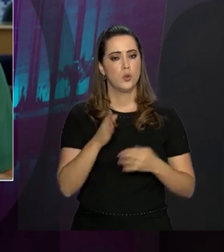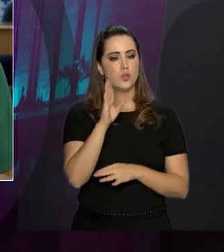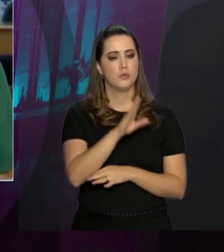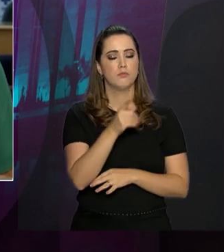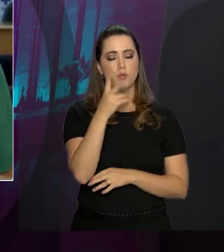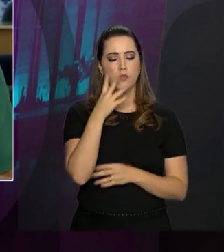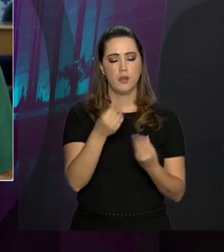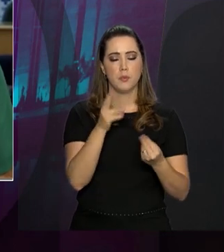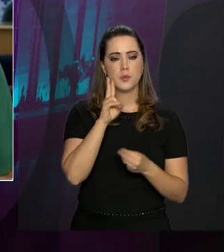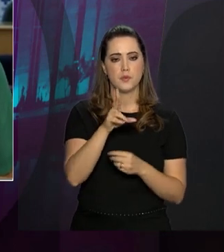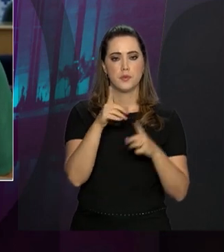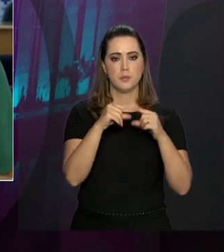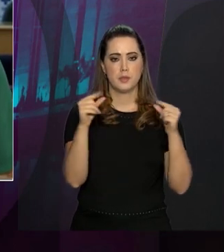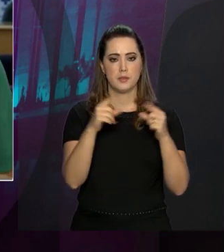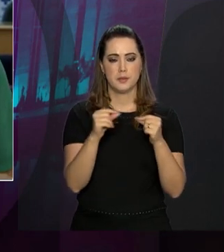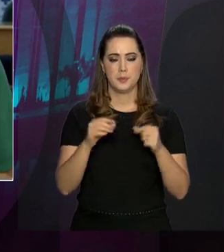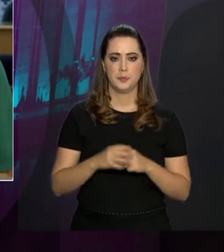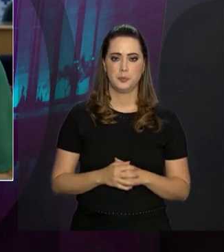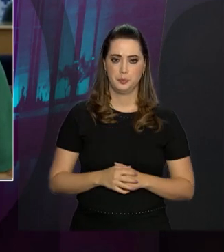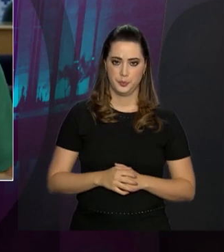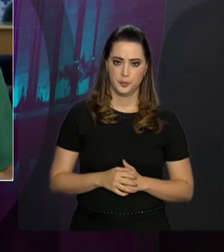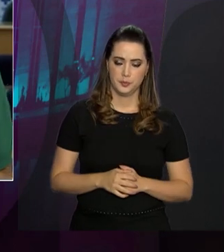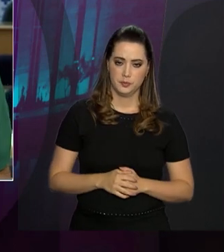hoje aí na capital federal. Boa noite, Dani.